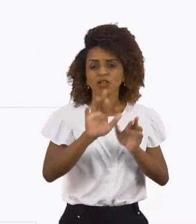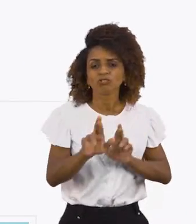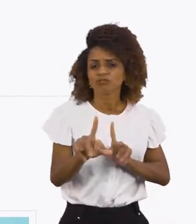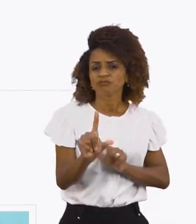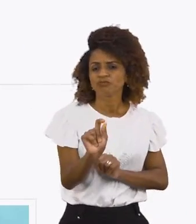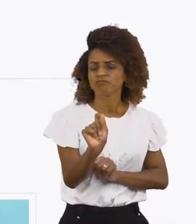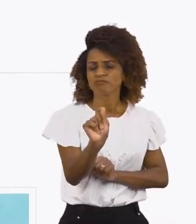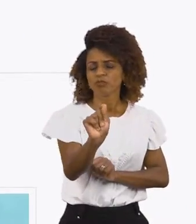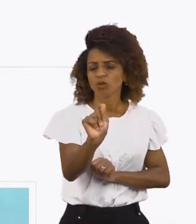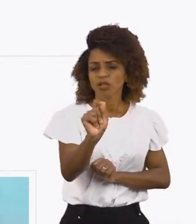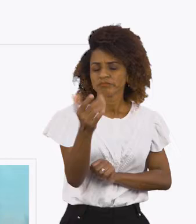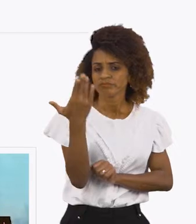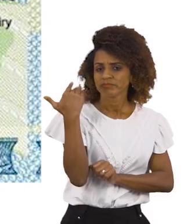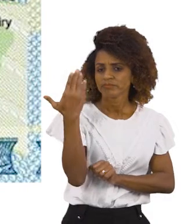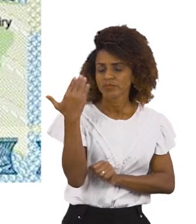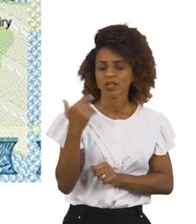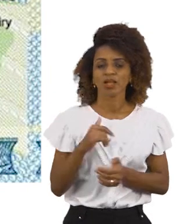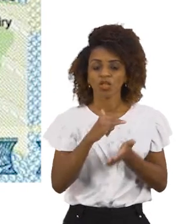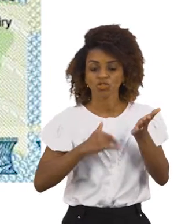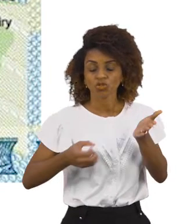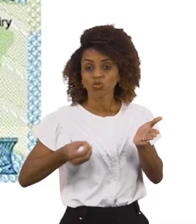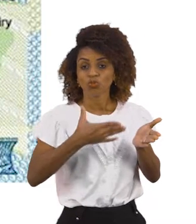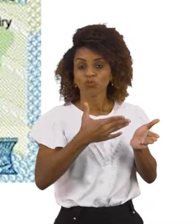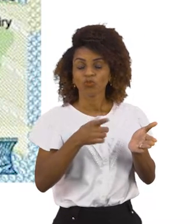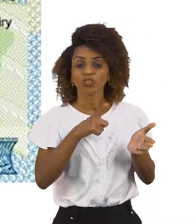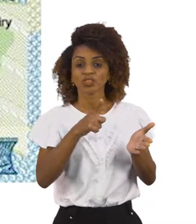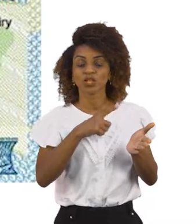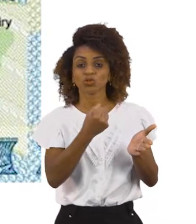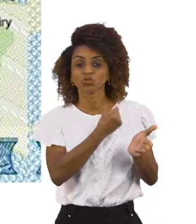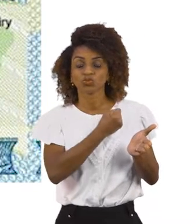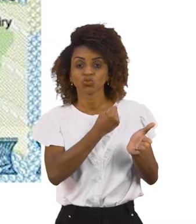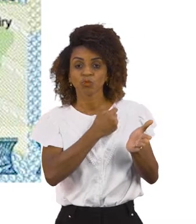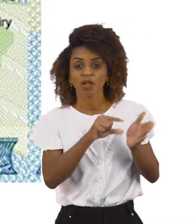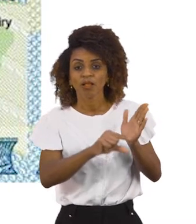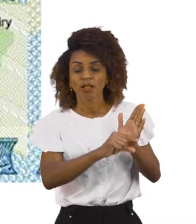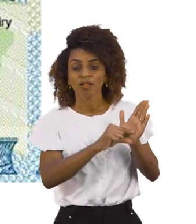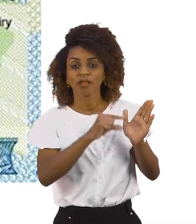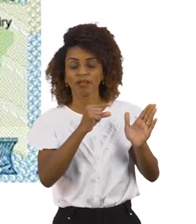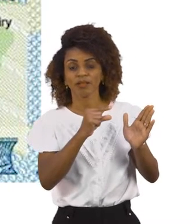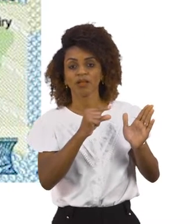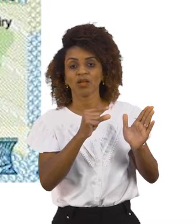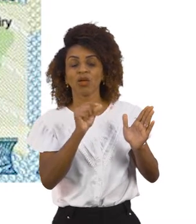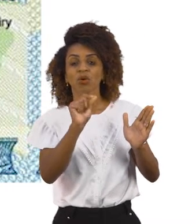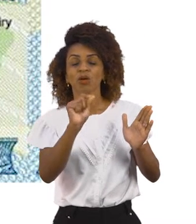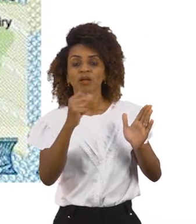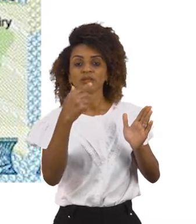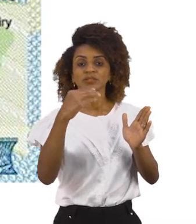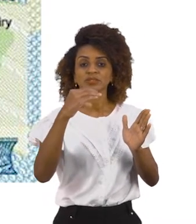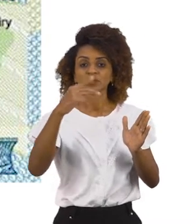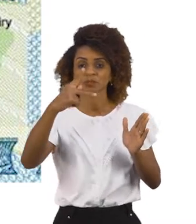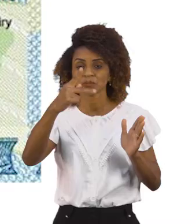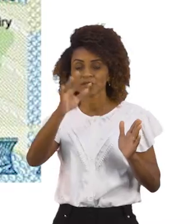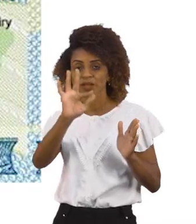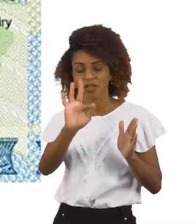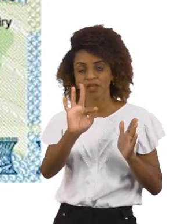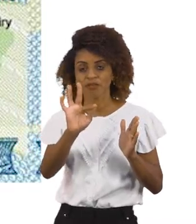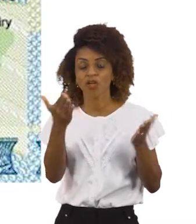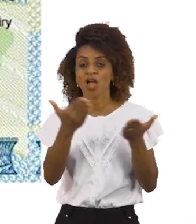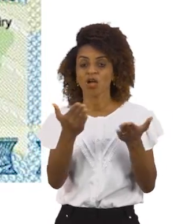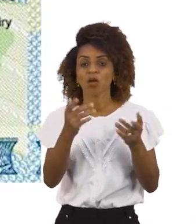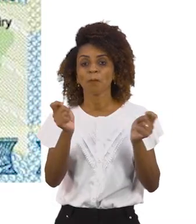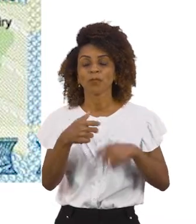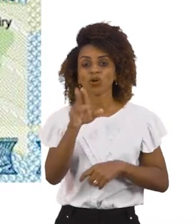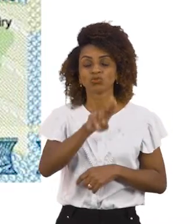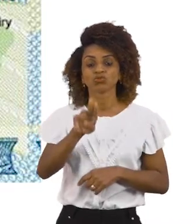no que ela é diferente do modelo anterior? O novo documento adota um número de inscrição do Cadastro de Pessoas Físicas, o CPF,